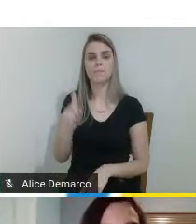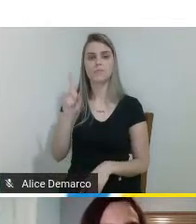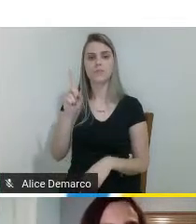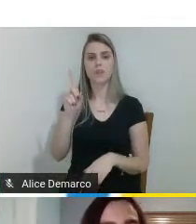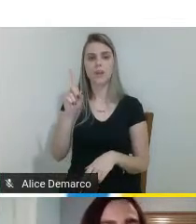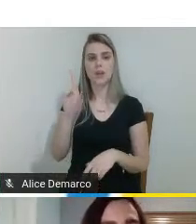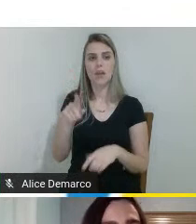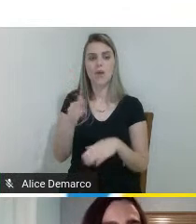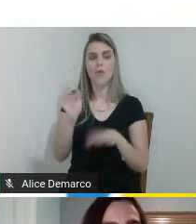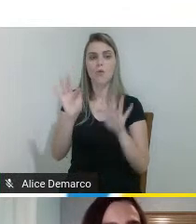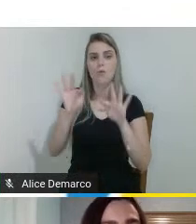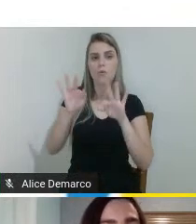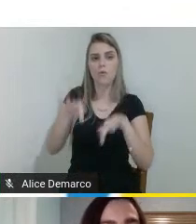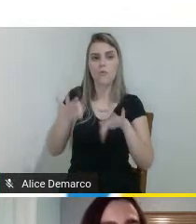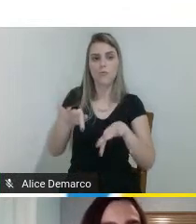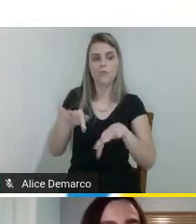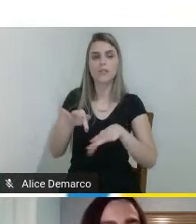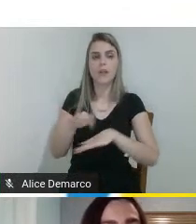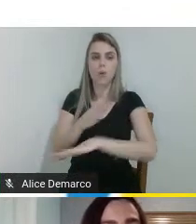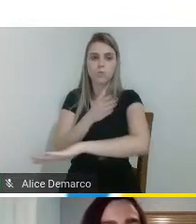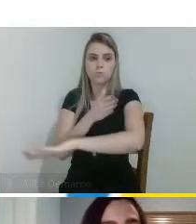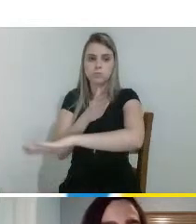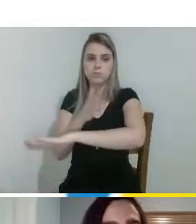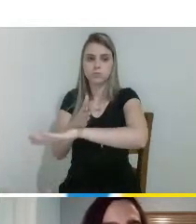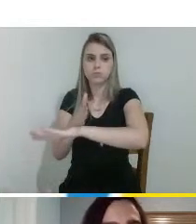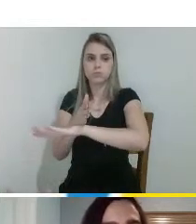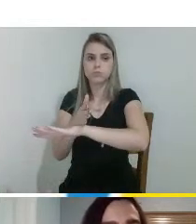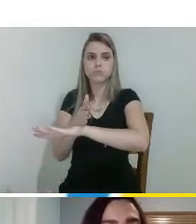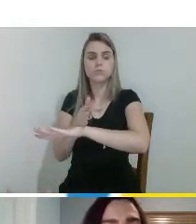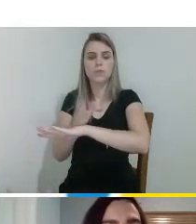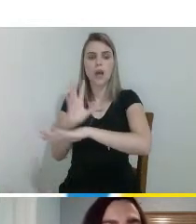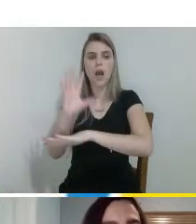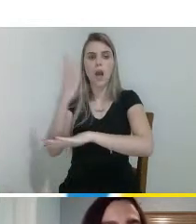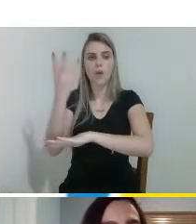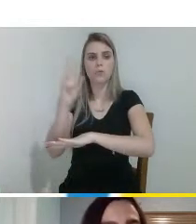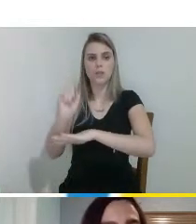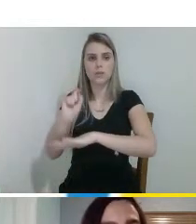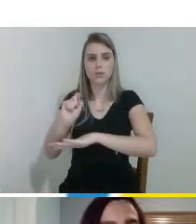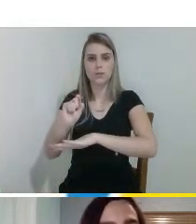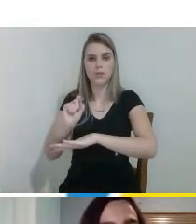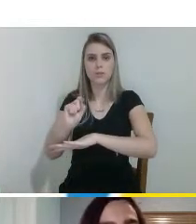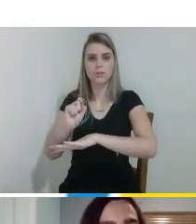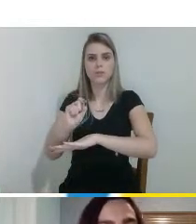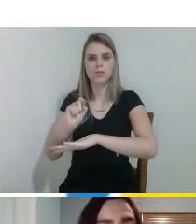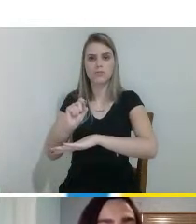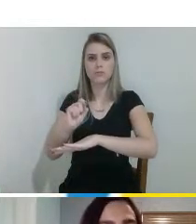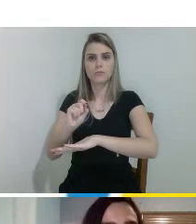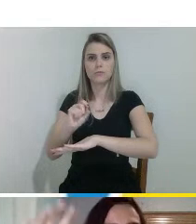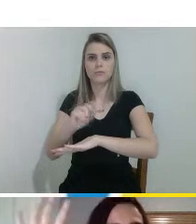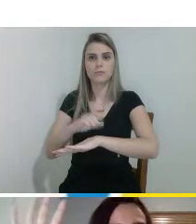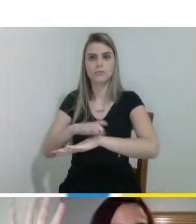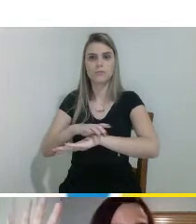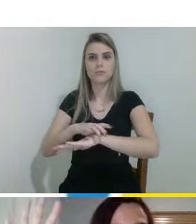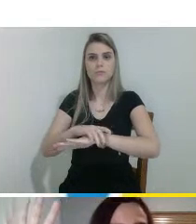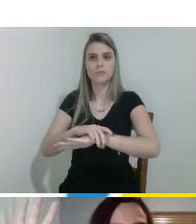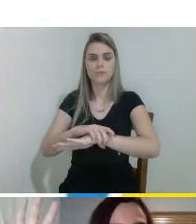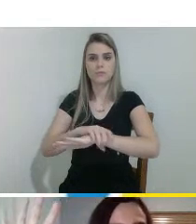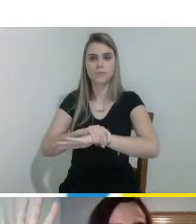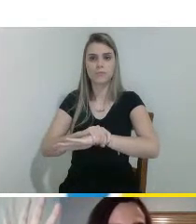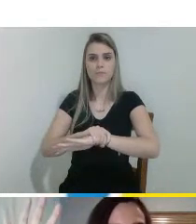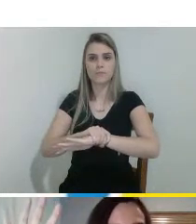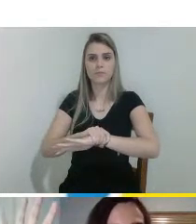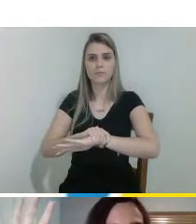antebraço, ou seja, é uma amputação que ocorre exatamente na altura da articulação do punho, nesse